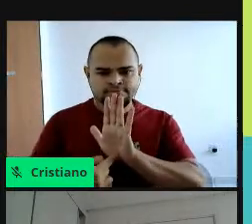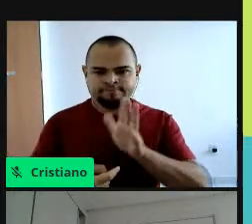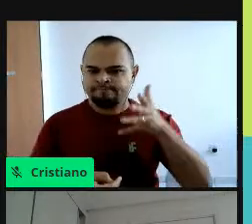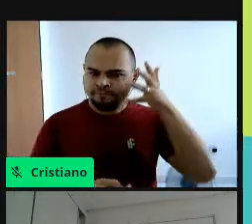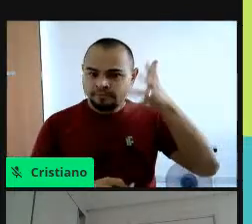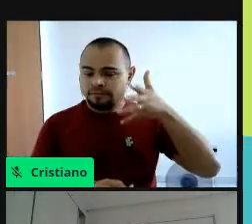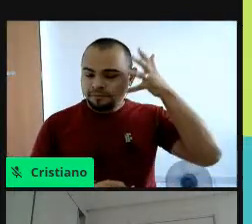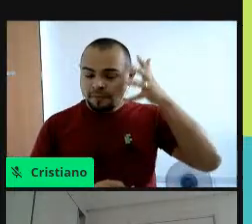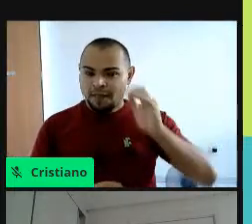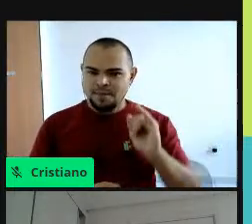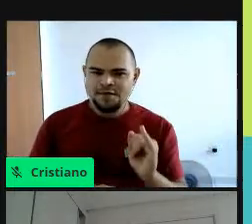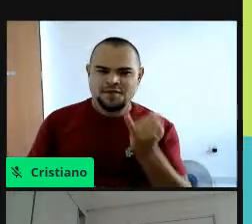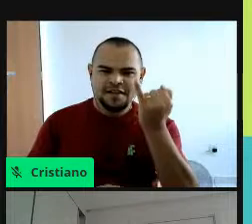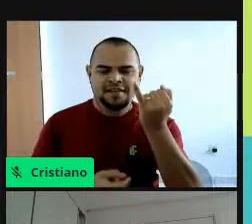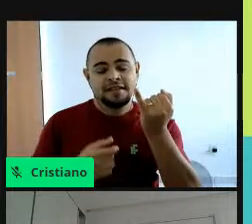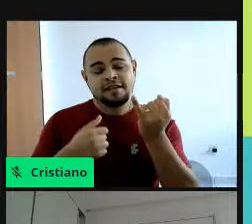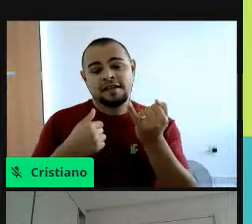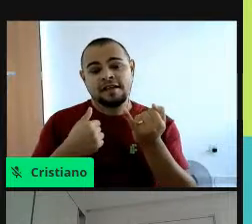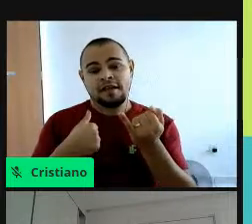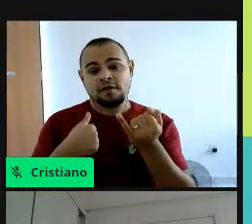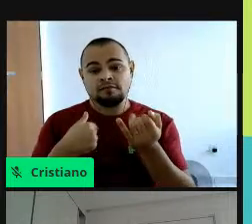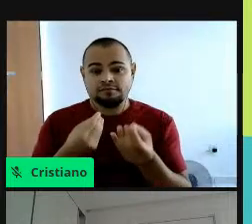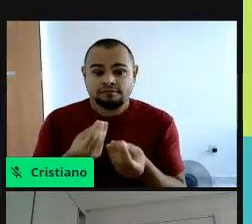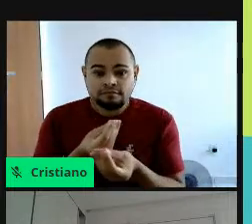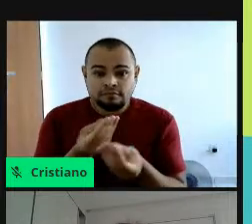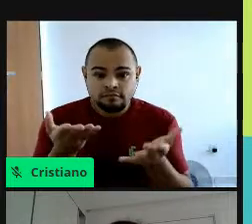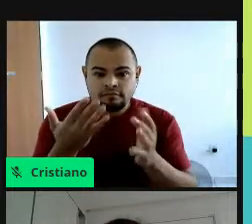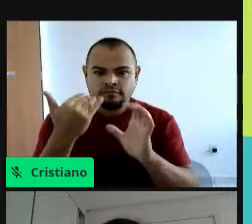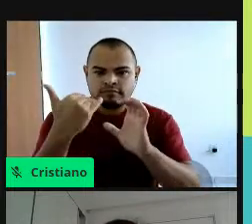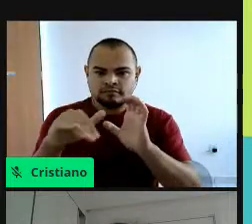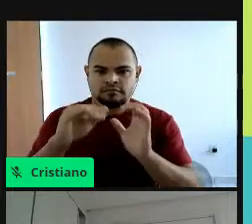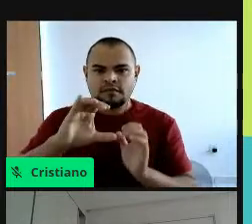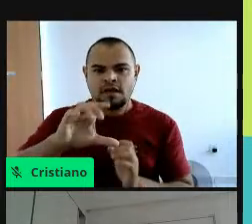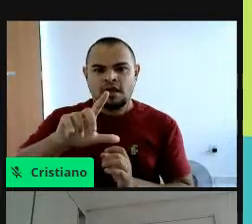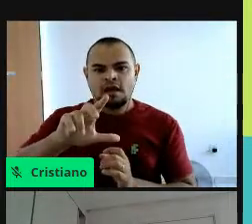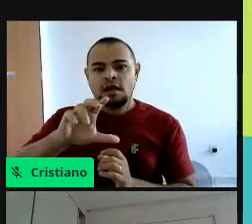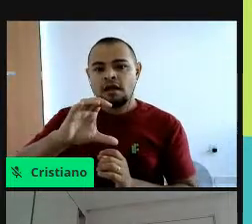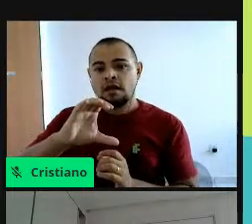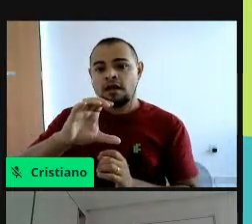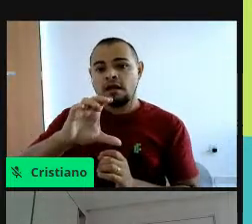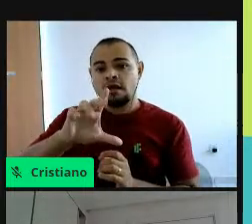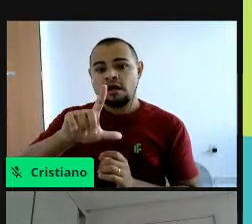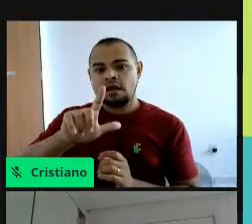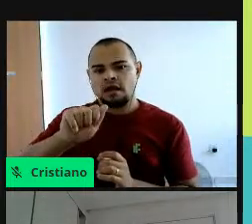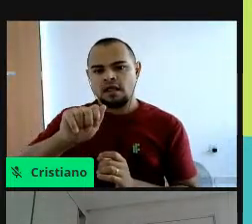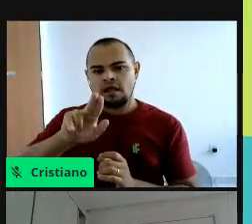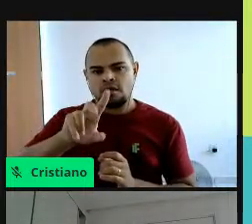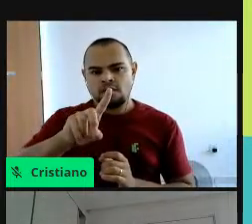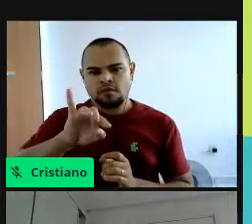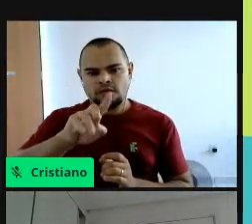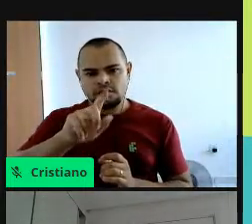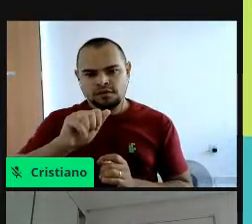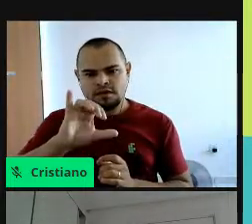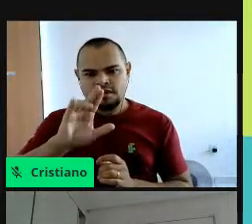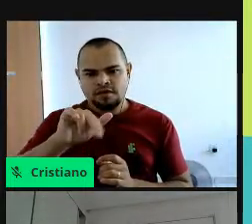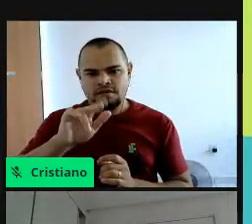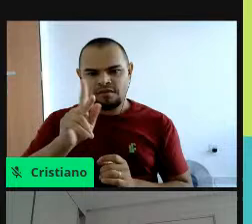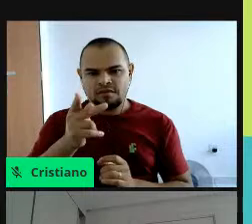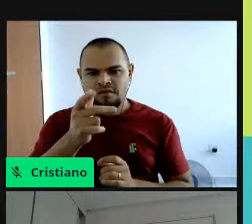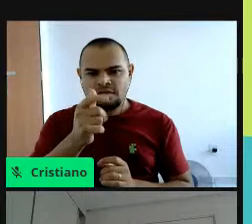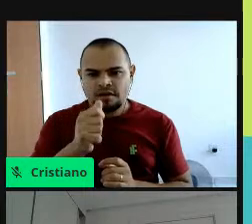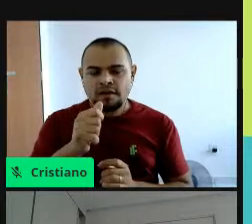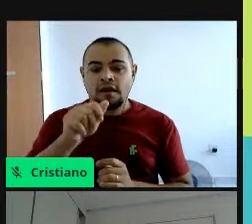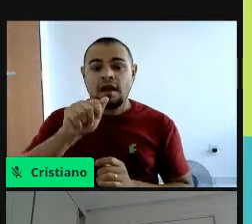deixo aqui, novamente, o meu e-mail, claudiacunha, arroba química, ponto, fpb, ponto, br, quem quiser conhecer o